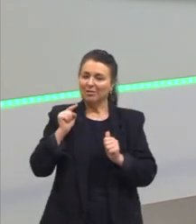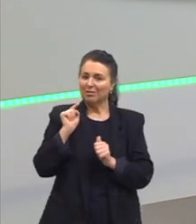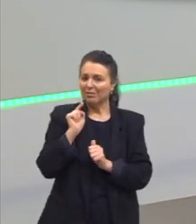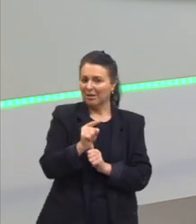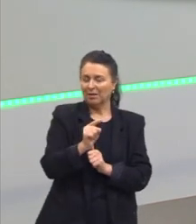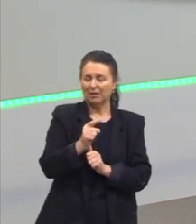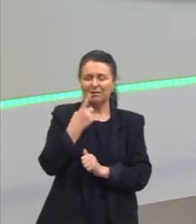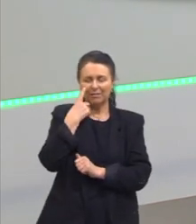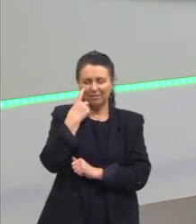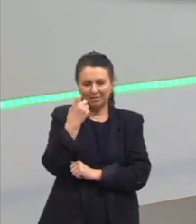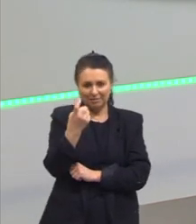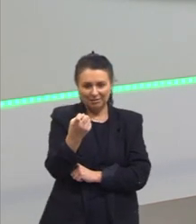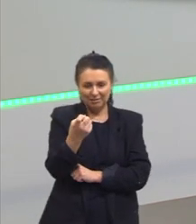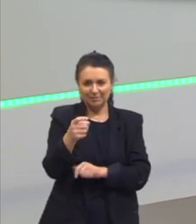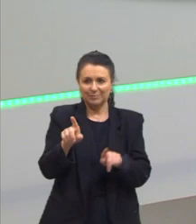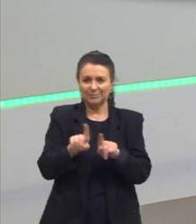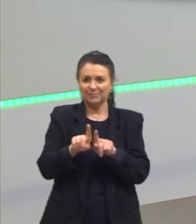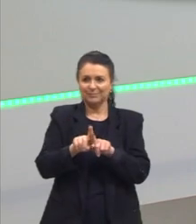bastante interessante.